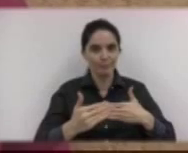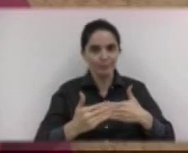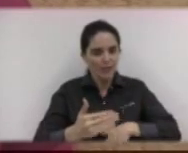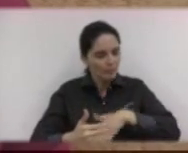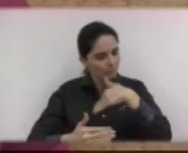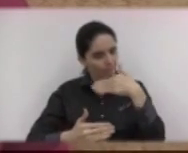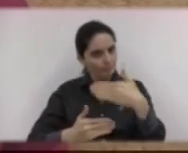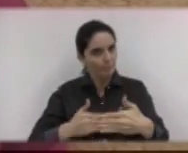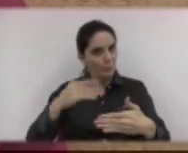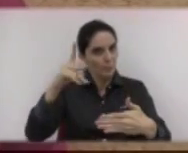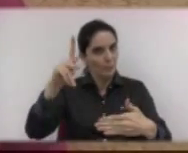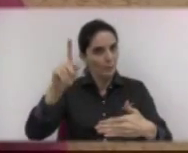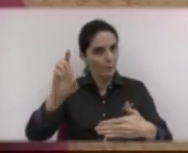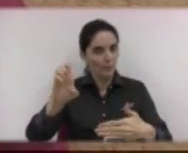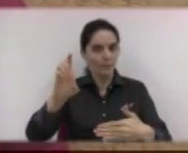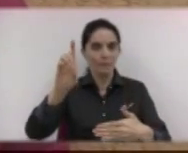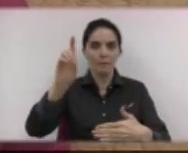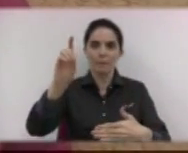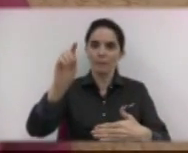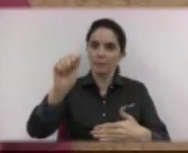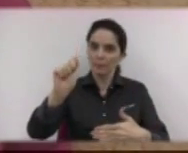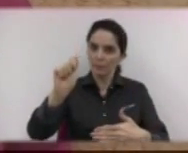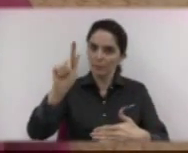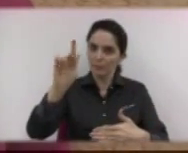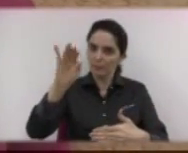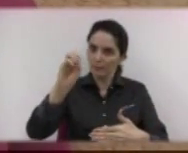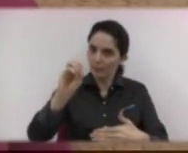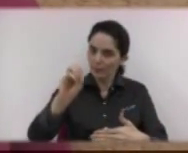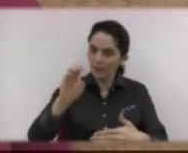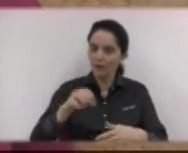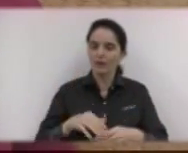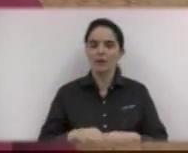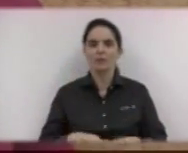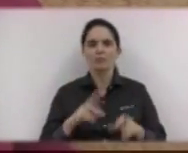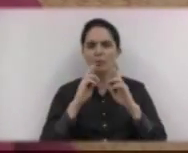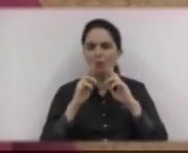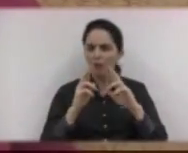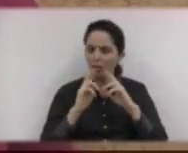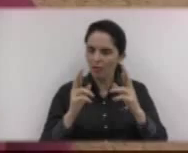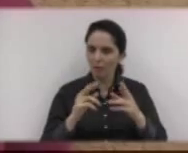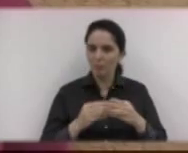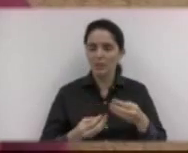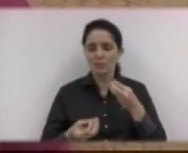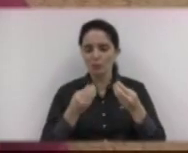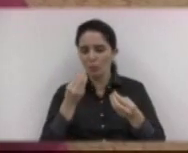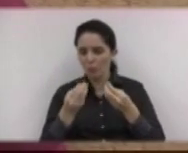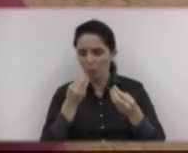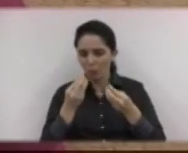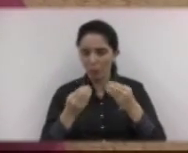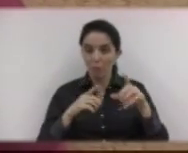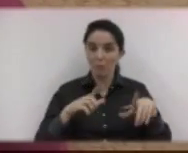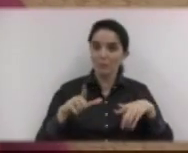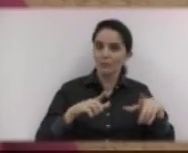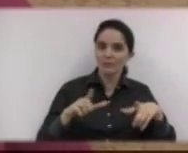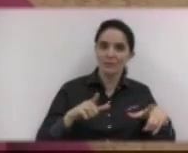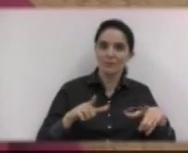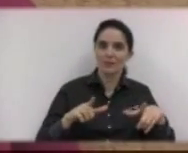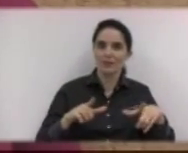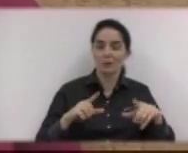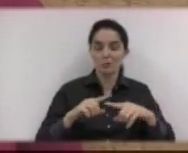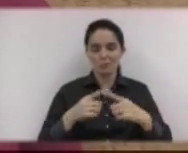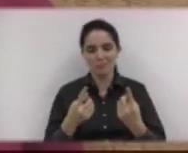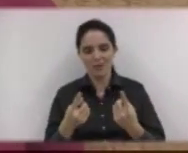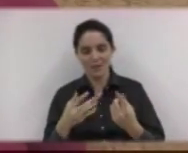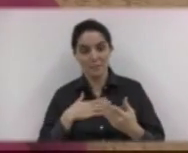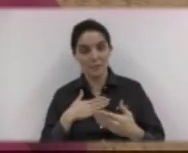já reclamando também das condições de trabalho, mas eu disse que hoje é um dia de muita alegria para a